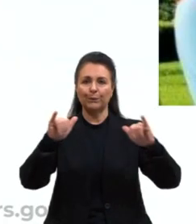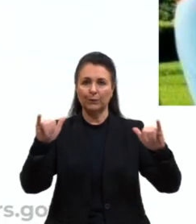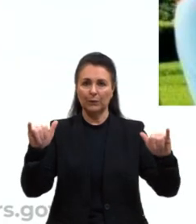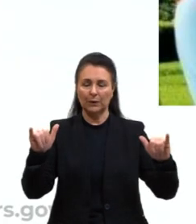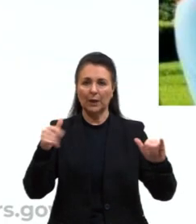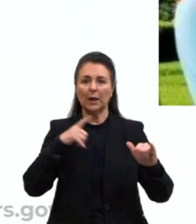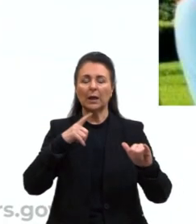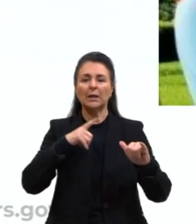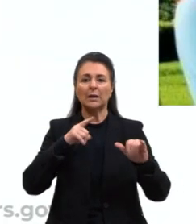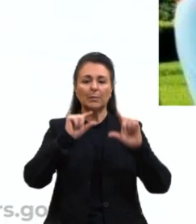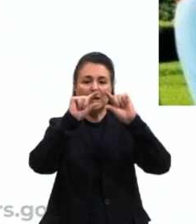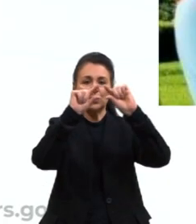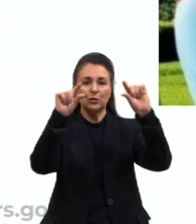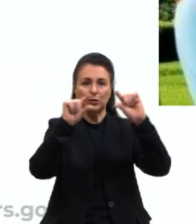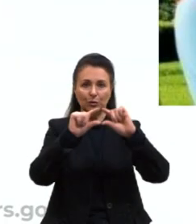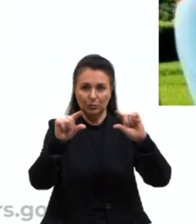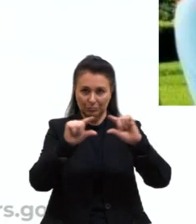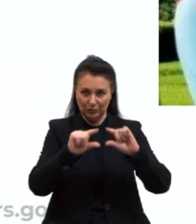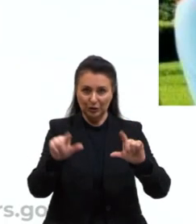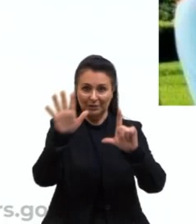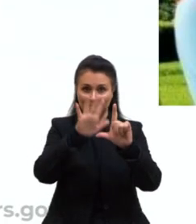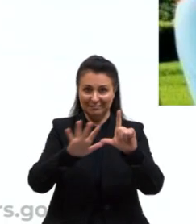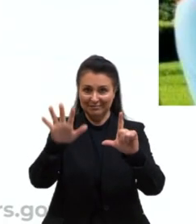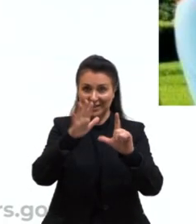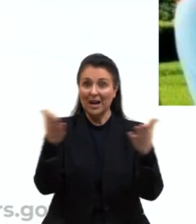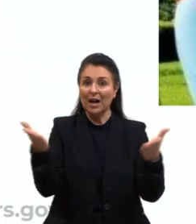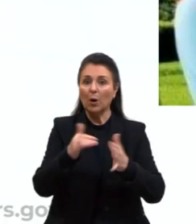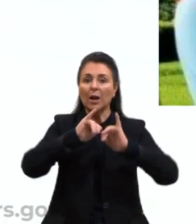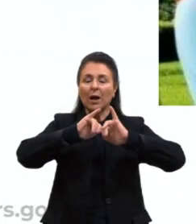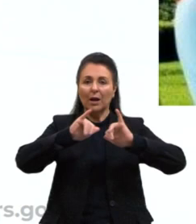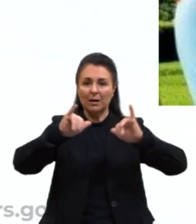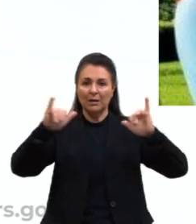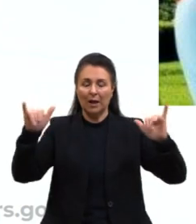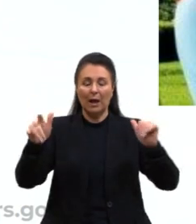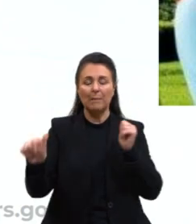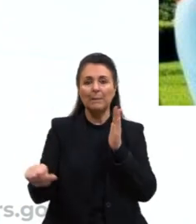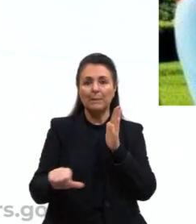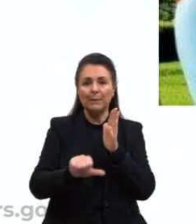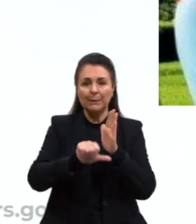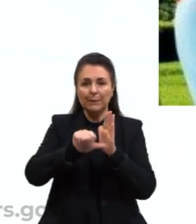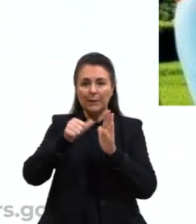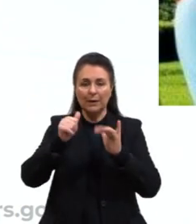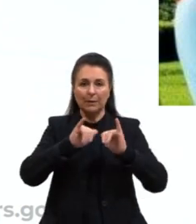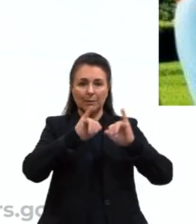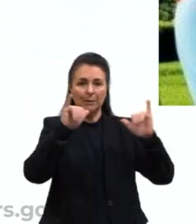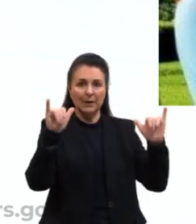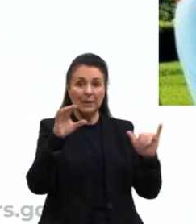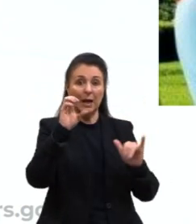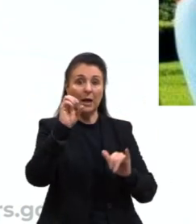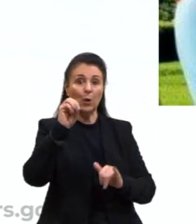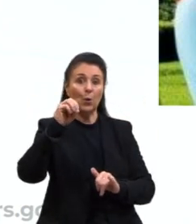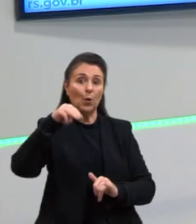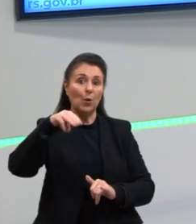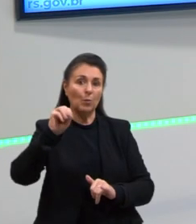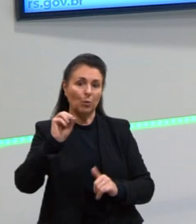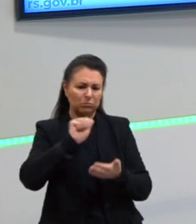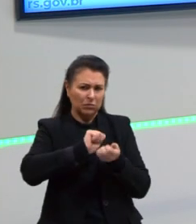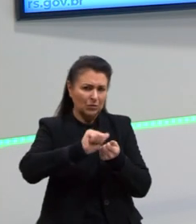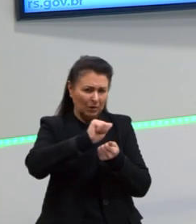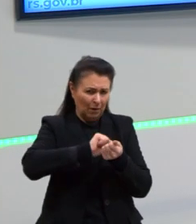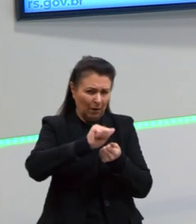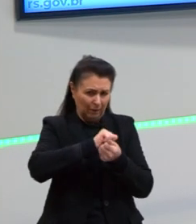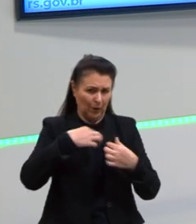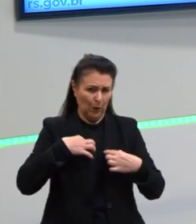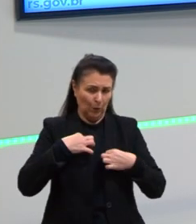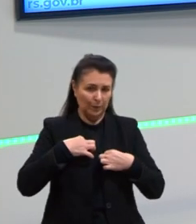charges, em tirinhas, e trouxe agora aqui em propagandas. A primeira ali é uma propaganda da homo. A gente tem uma mãe